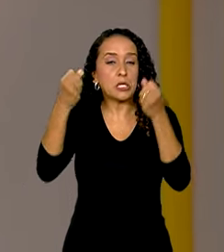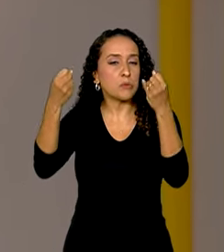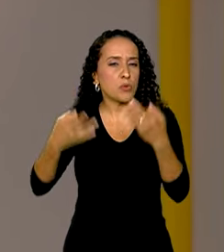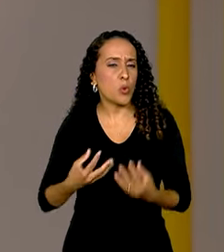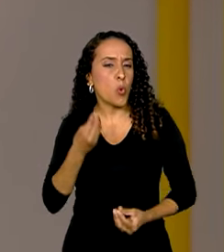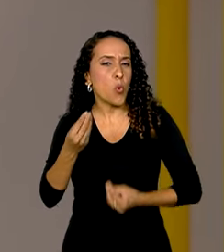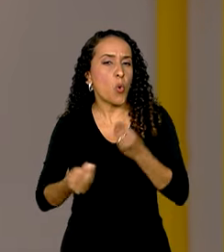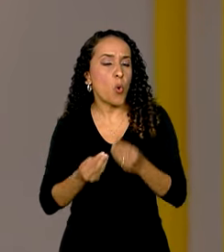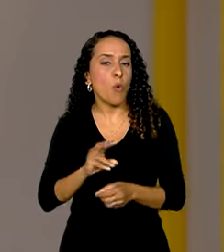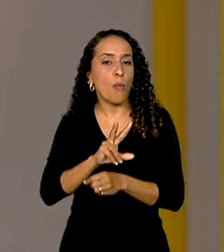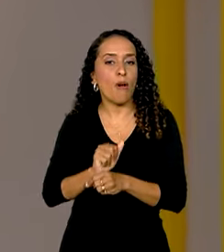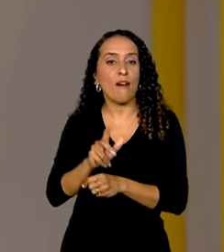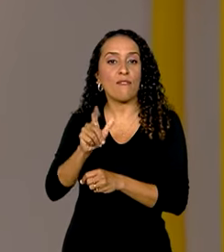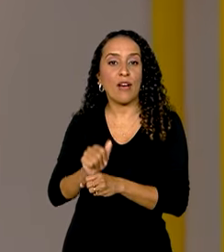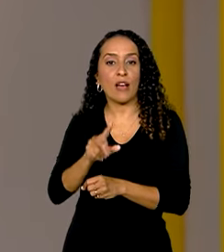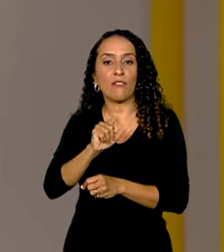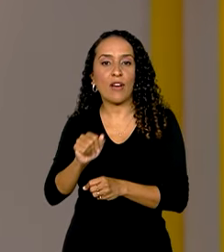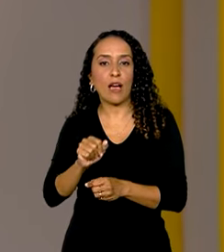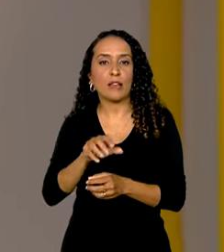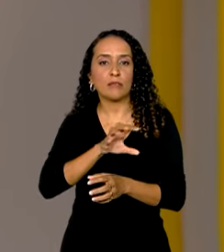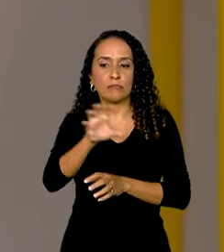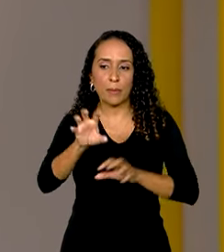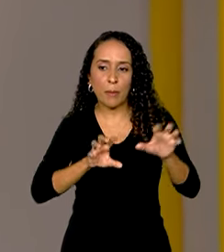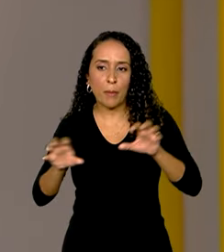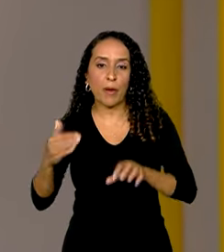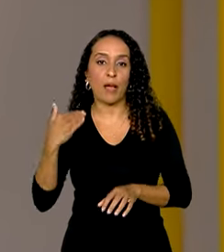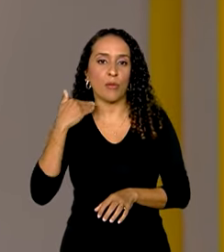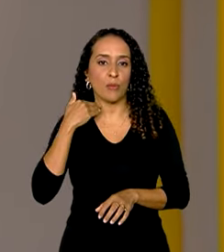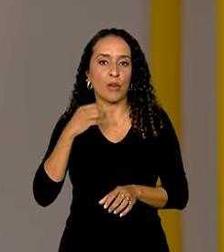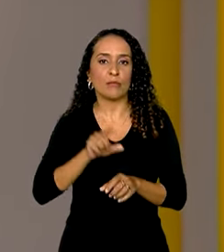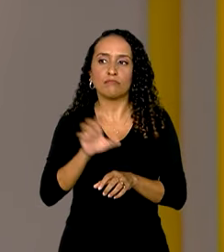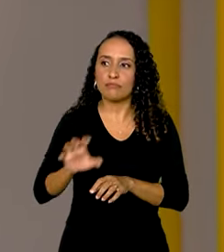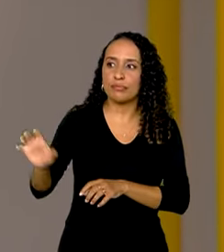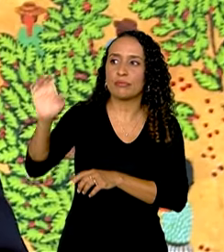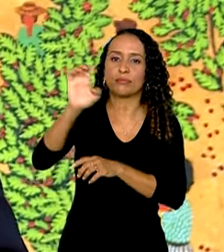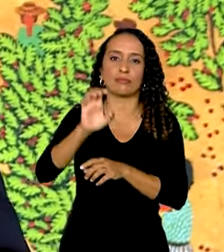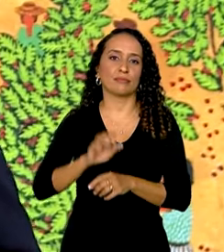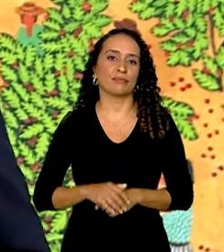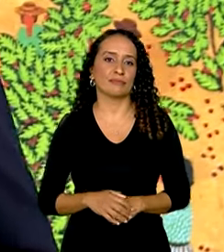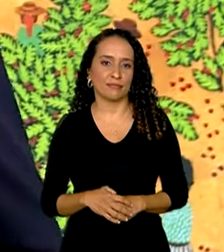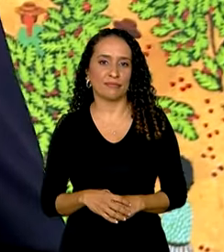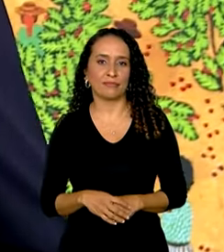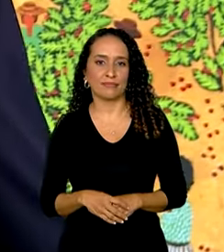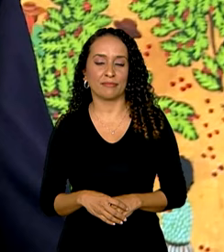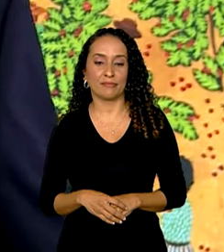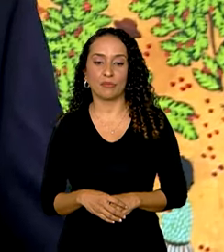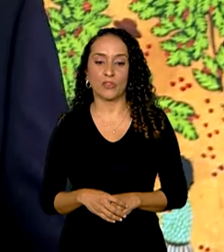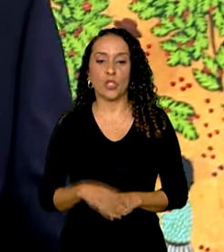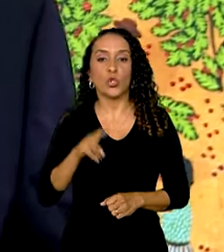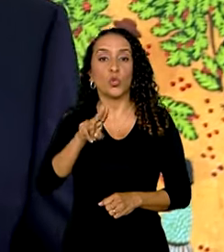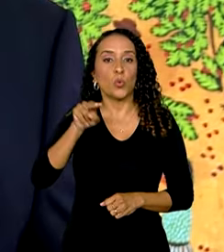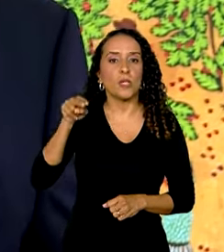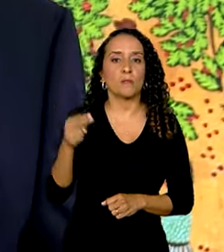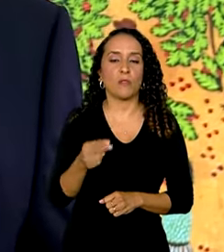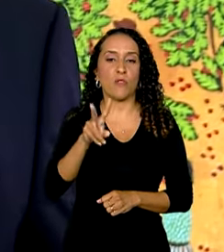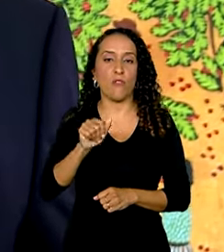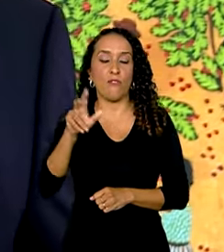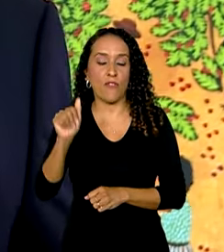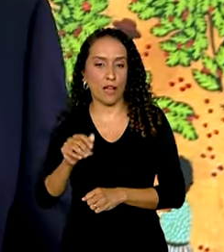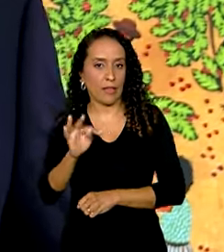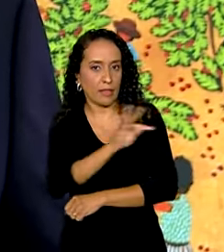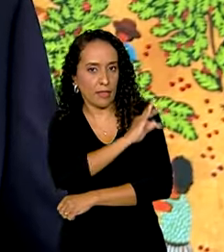como as vagas vão ser divididas no banco e pelas regiões do país. 2 mil vagas para técnico